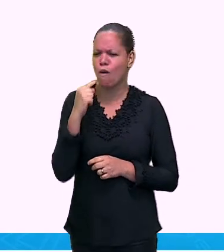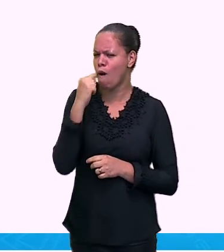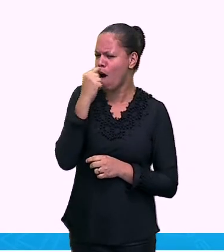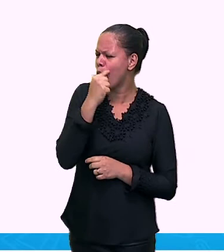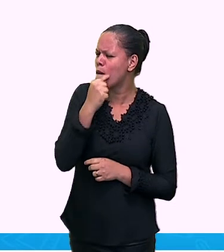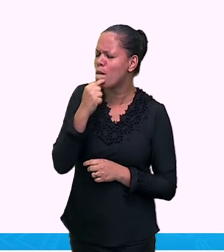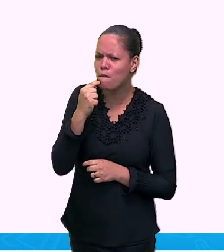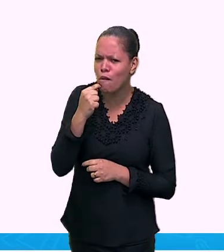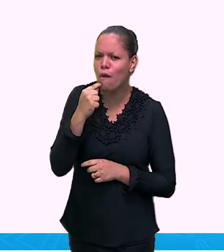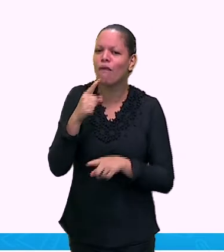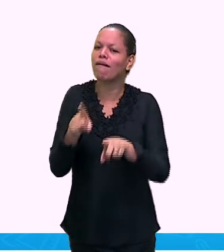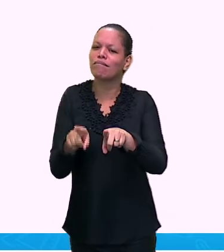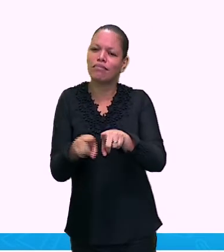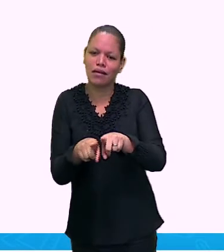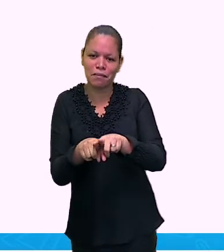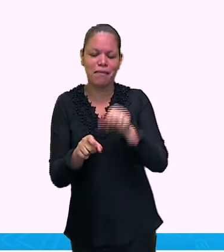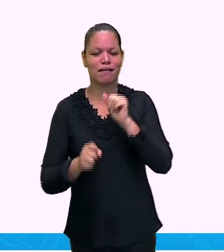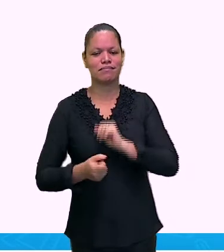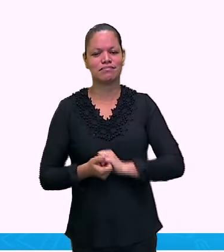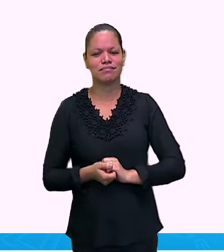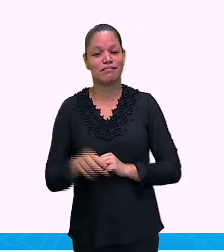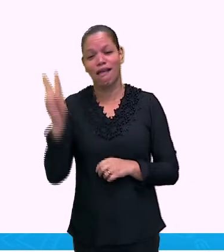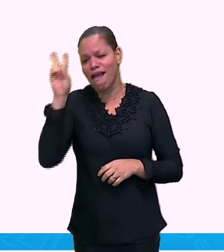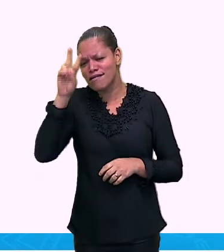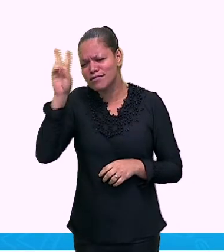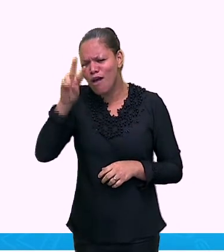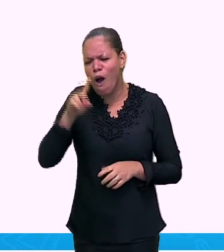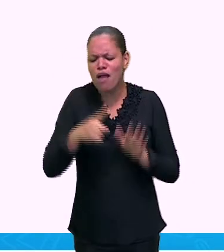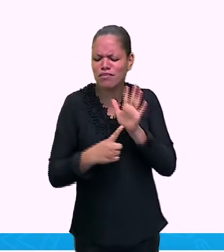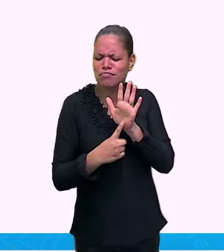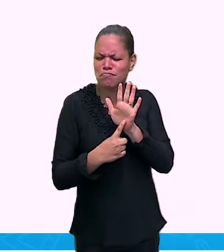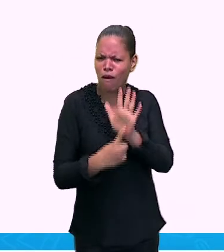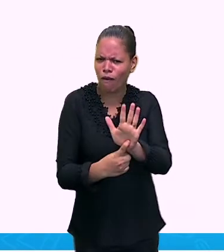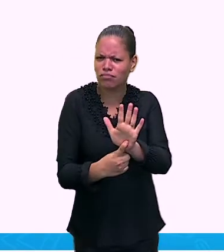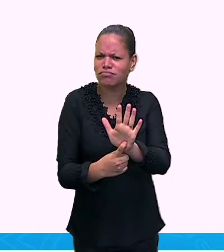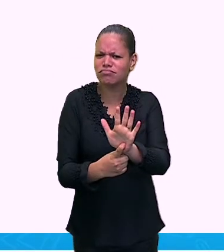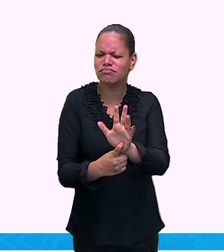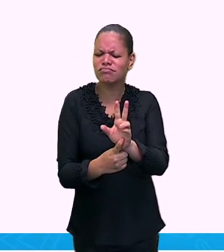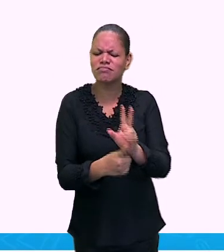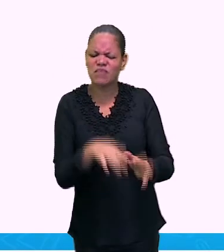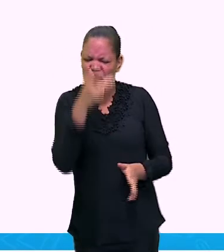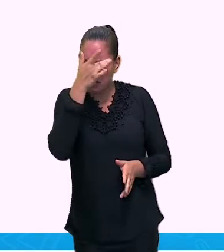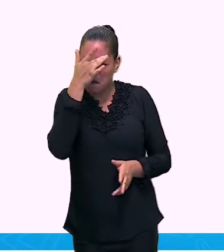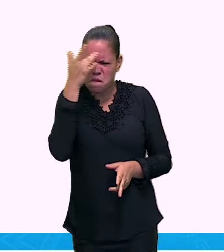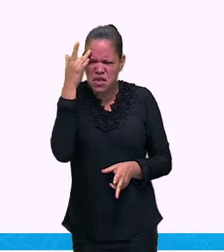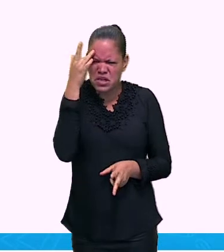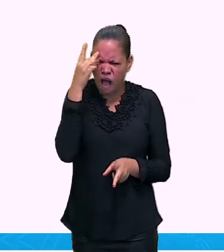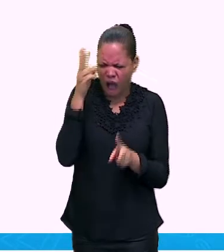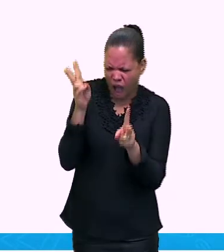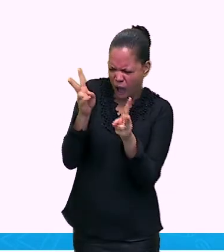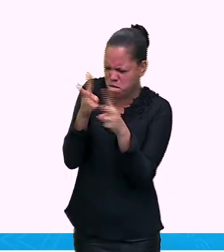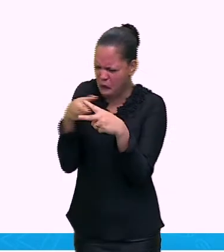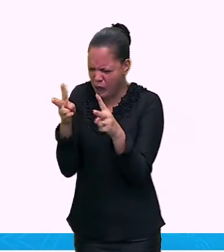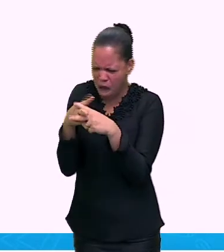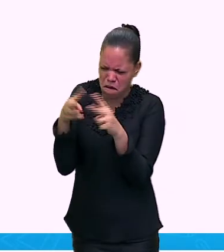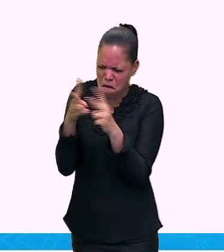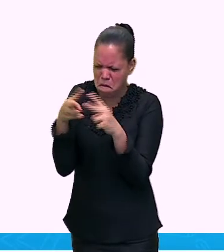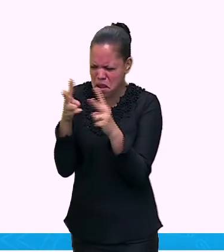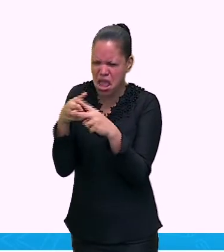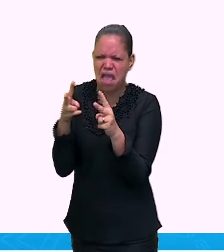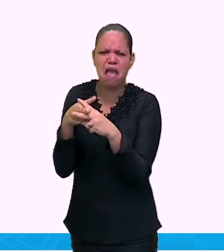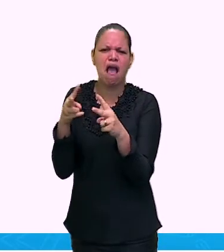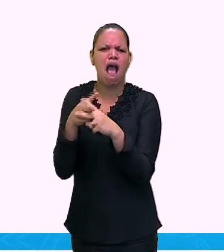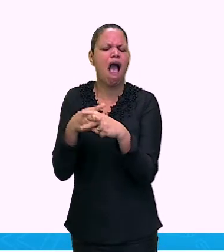Então a história conta que eles eram muito bravos, eles lutavam bravamente por aquilo que era deles.